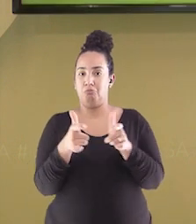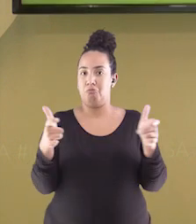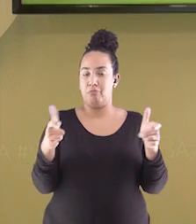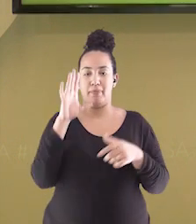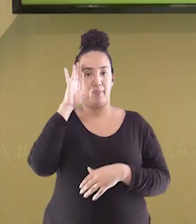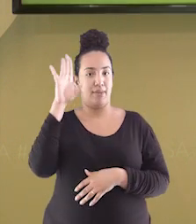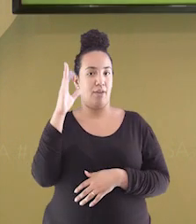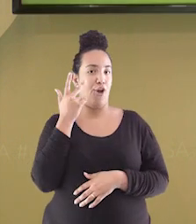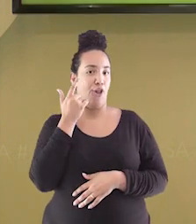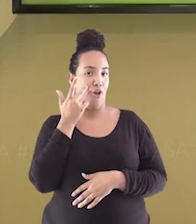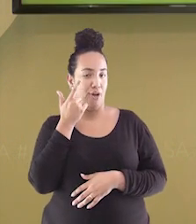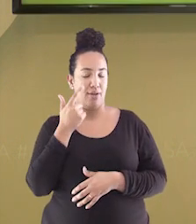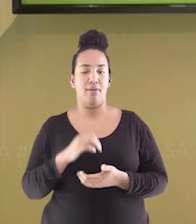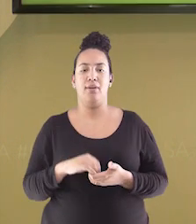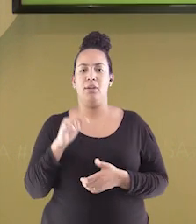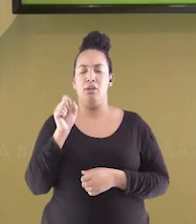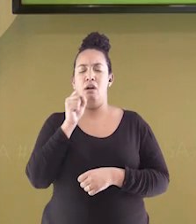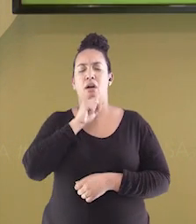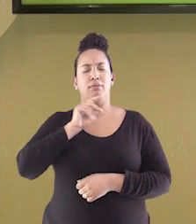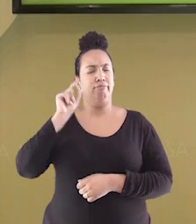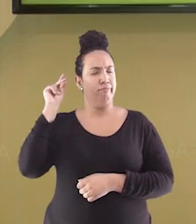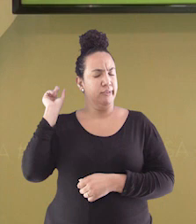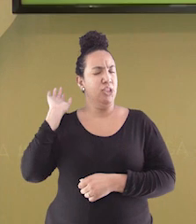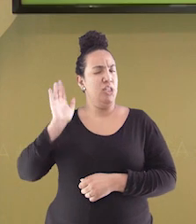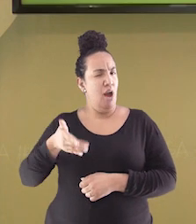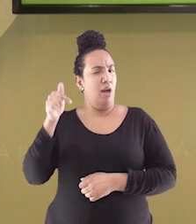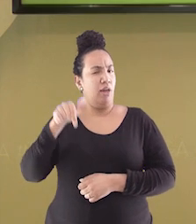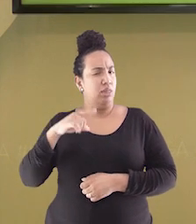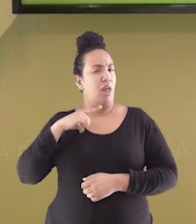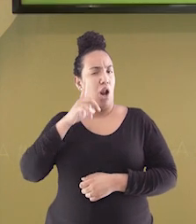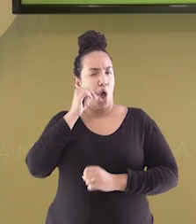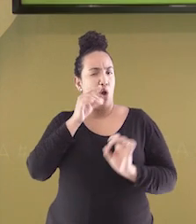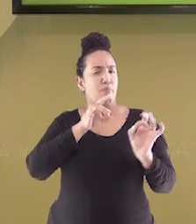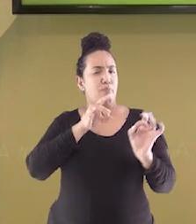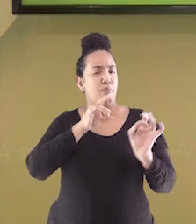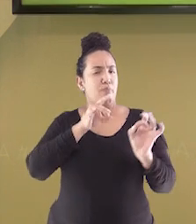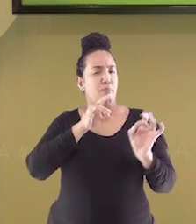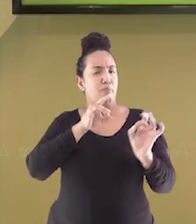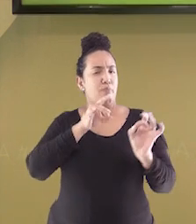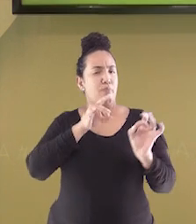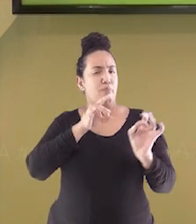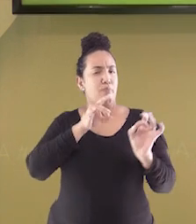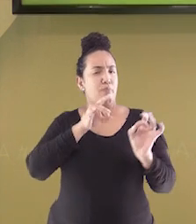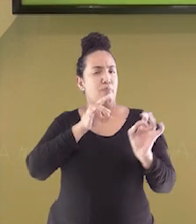principalmente no bairro da Glória, que há anos integra esse comércio de vestido.